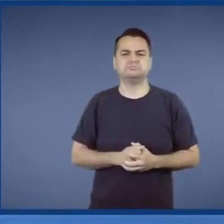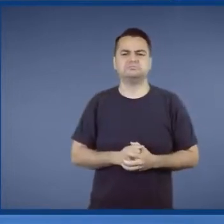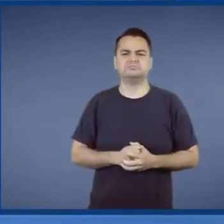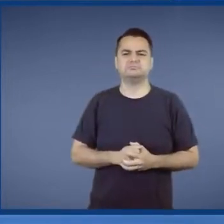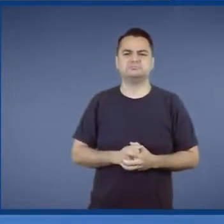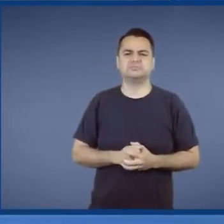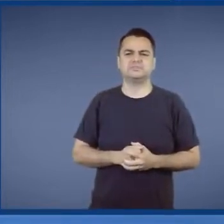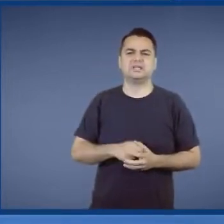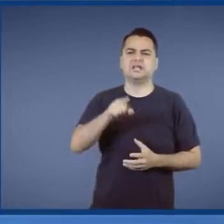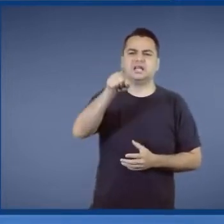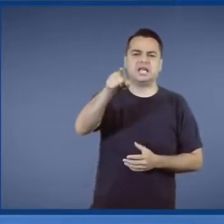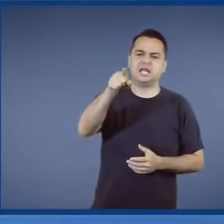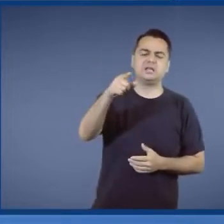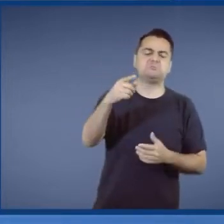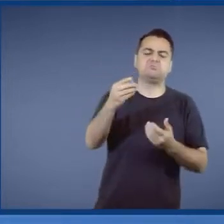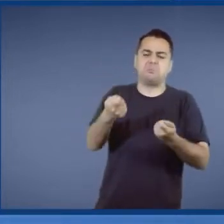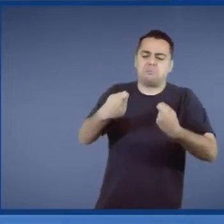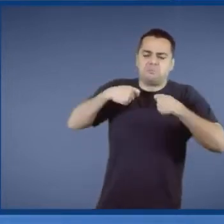Se eu não tenho esse merecimento?